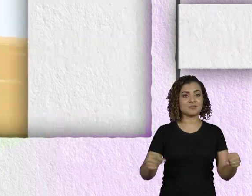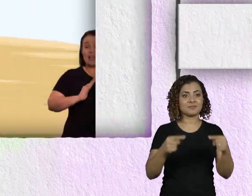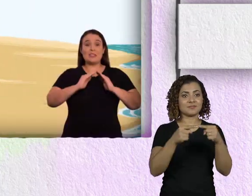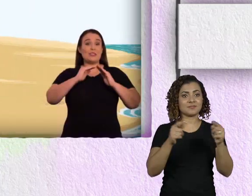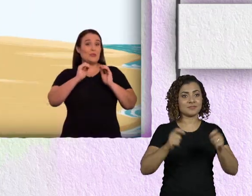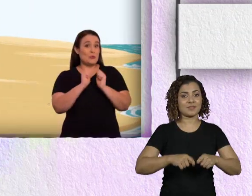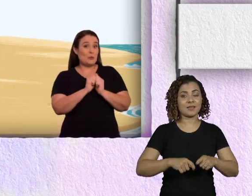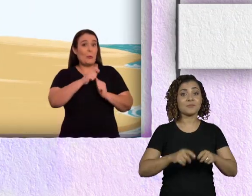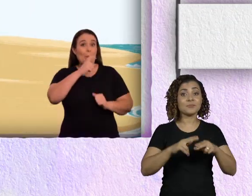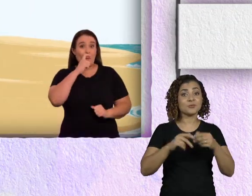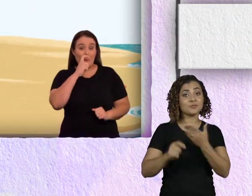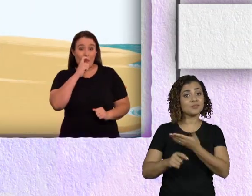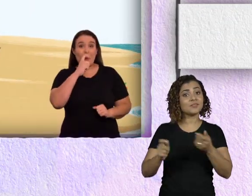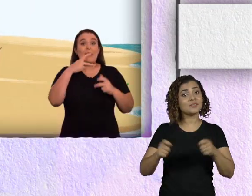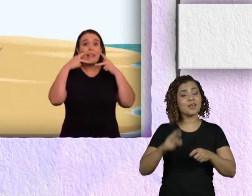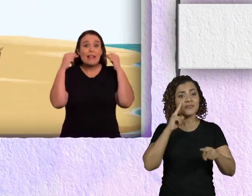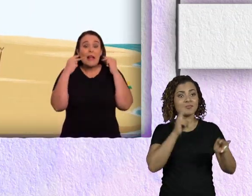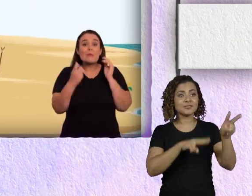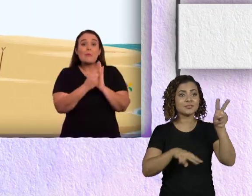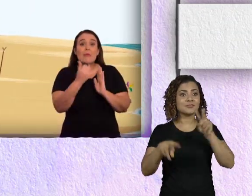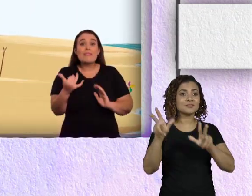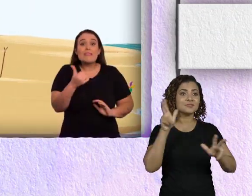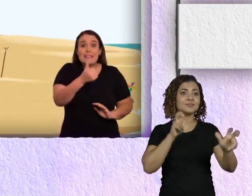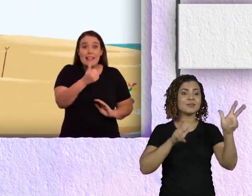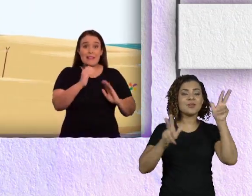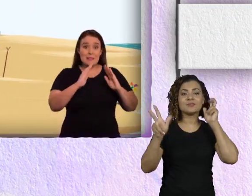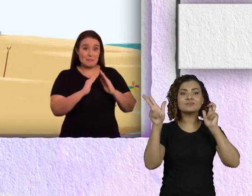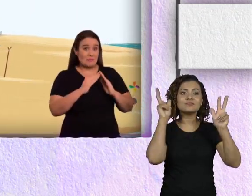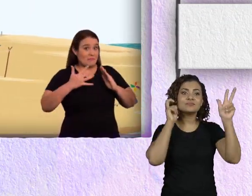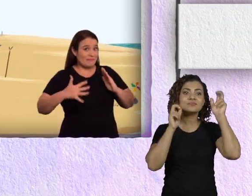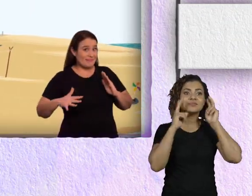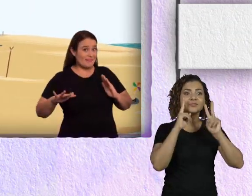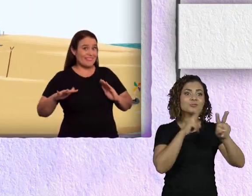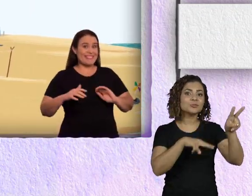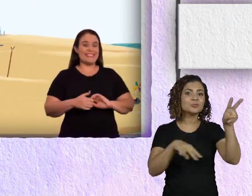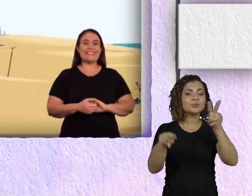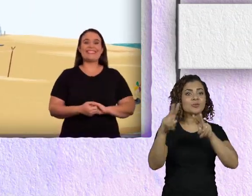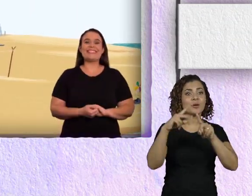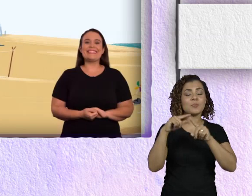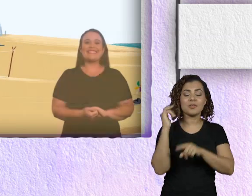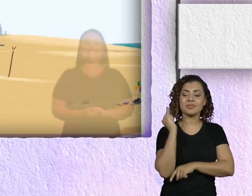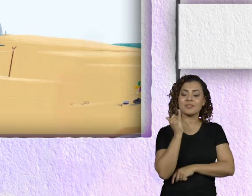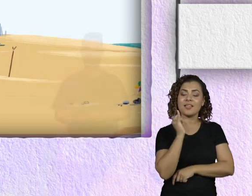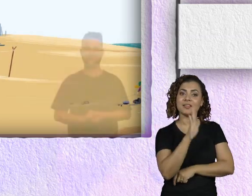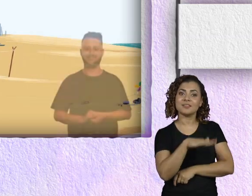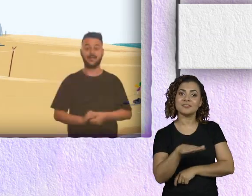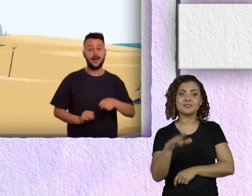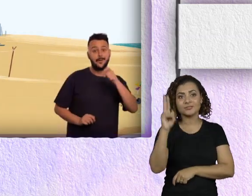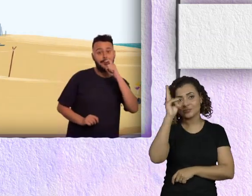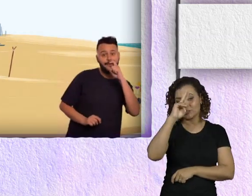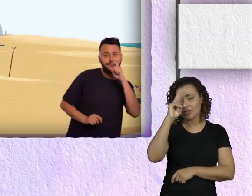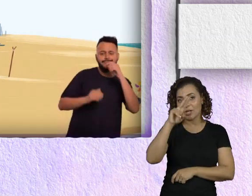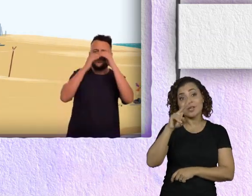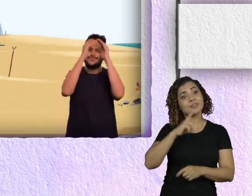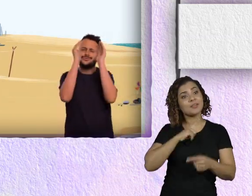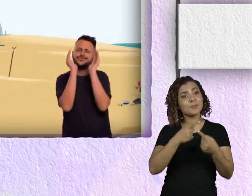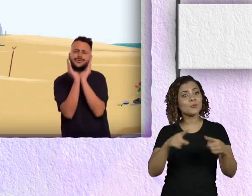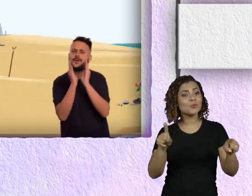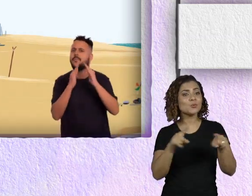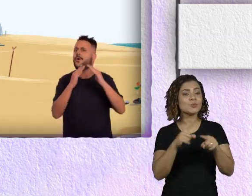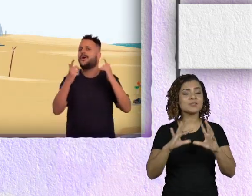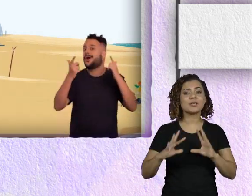esse livro? Por meio de um audiovisual. Porque no audiovisual a gente narra a história, a gente põe trilha sonora,